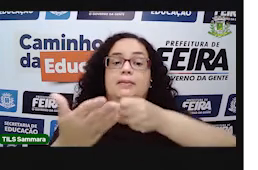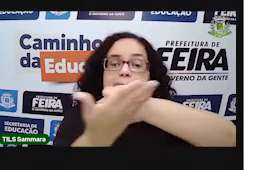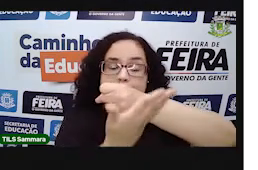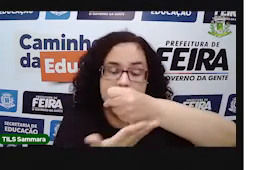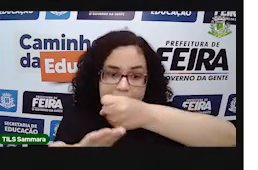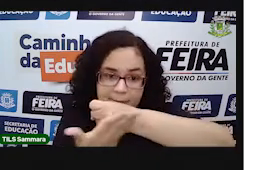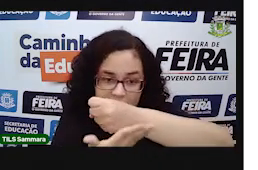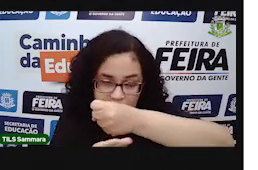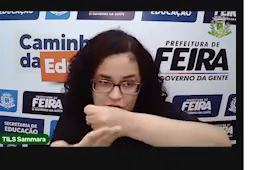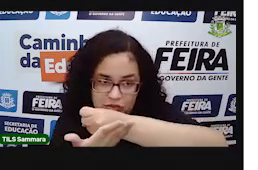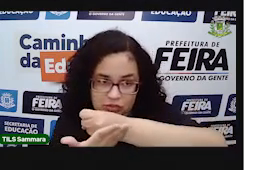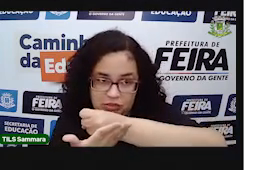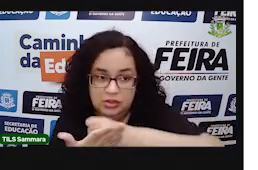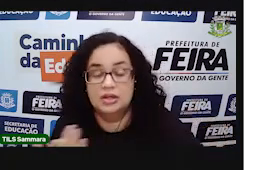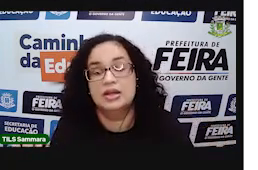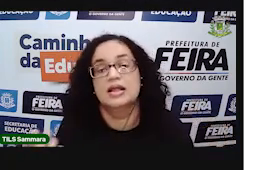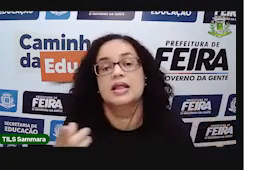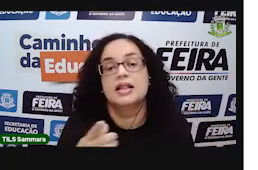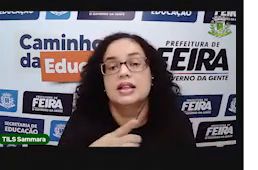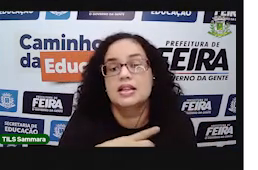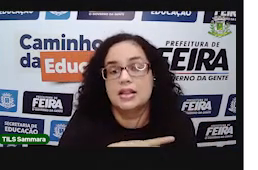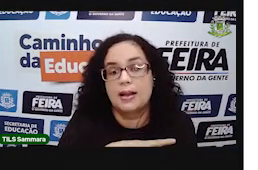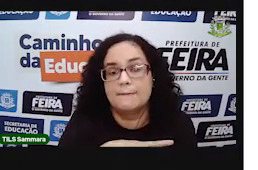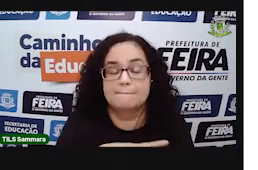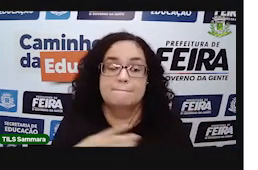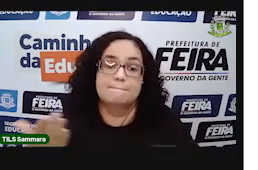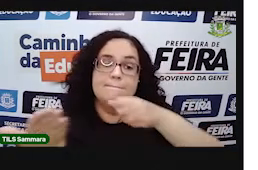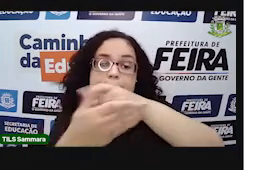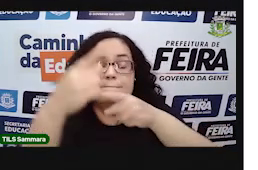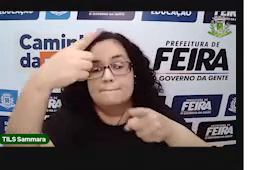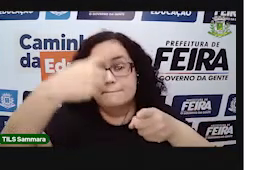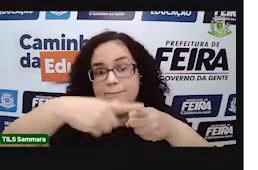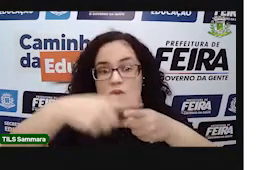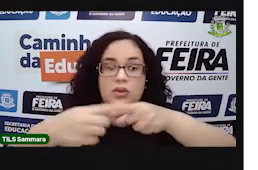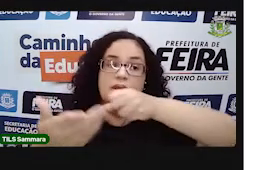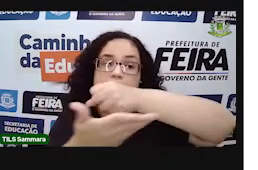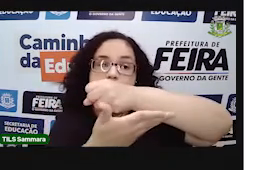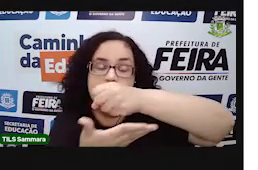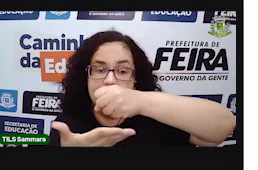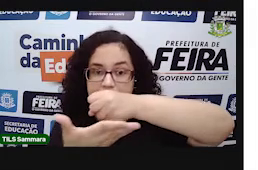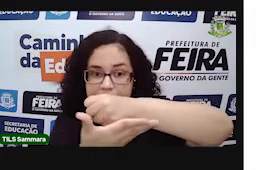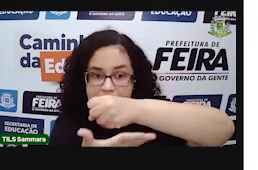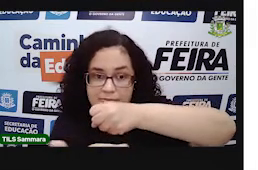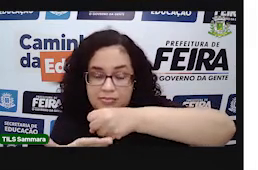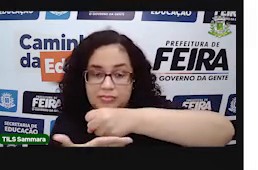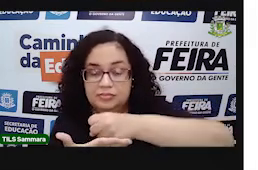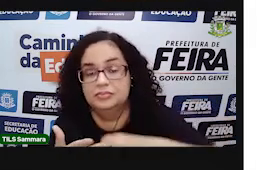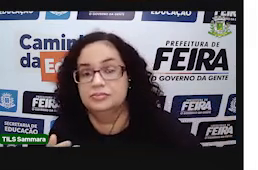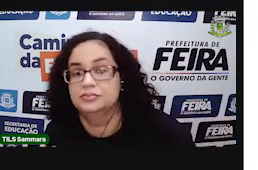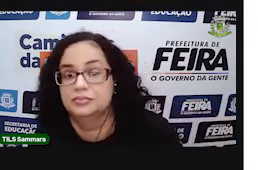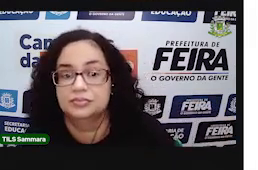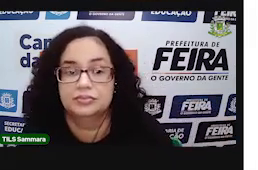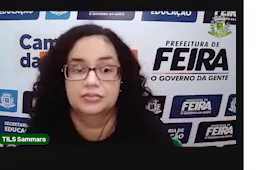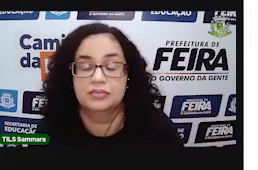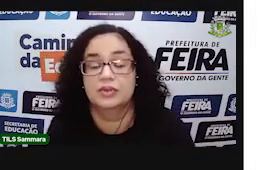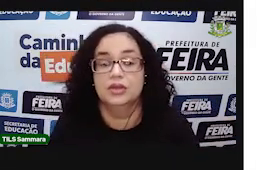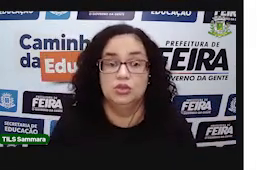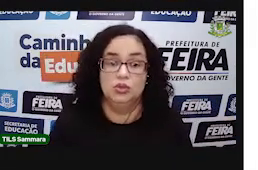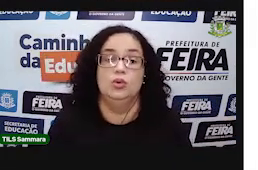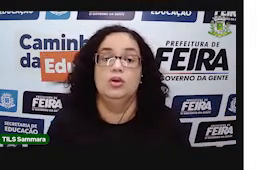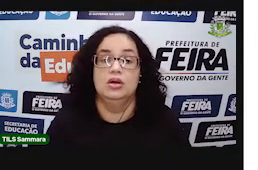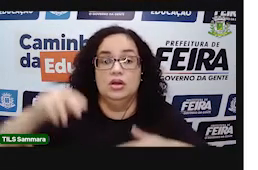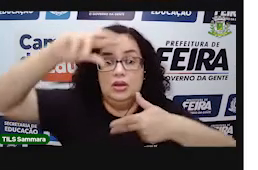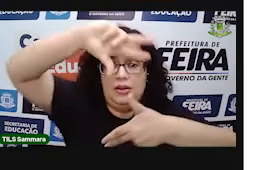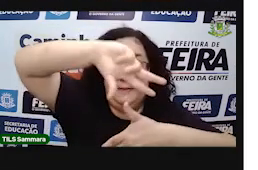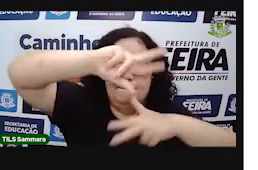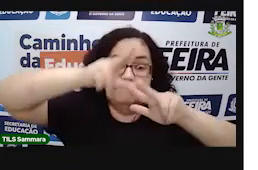é chamada de base. E a parte de baixo também é chamada de base. Por que base? Porque base é